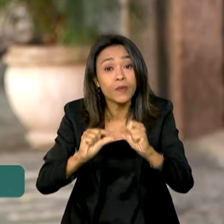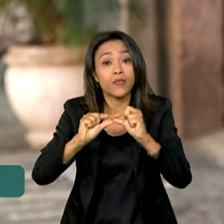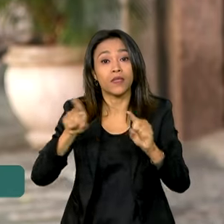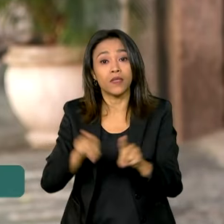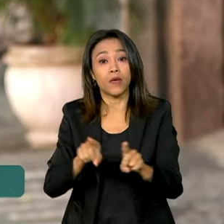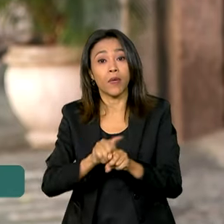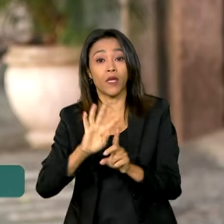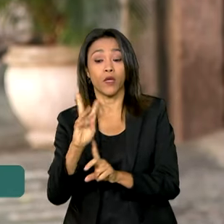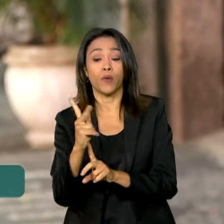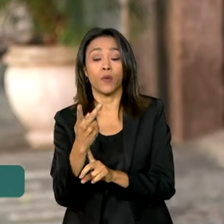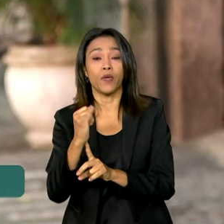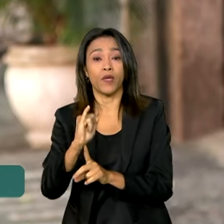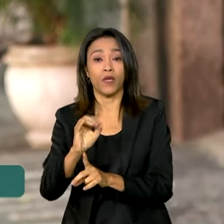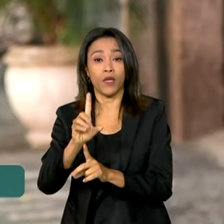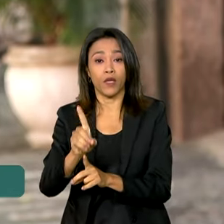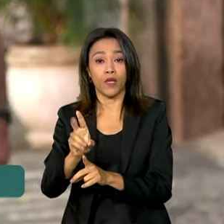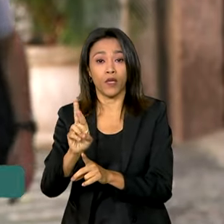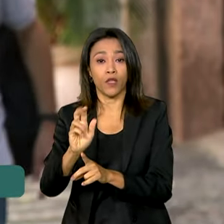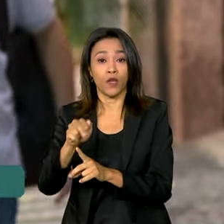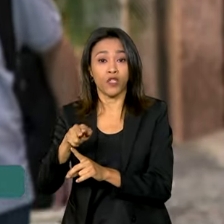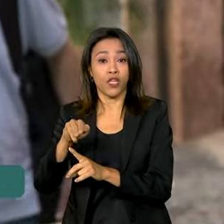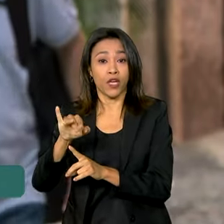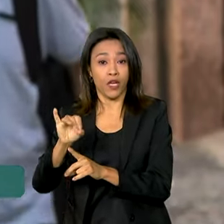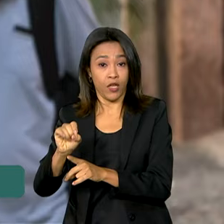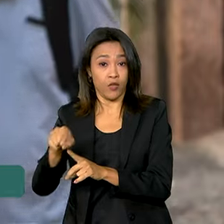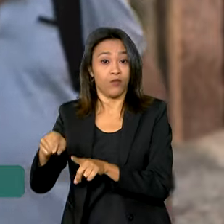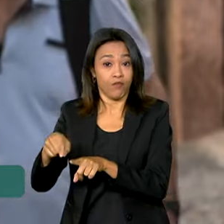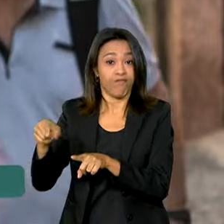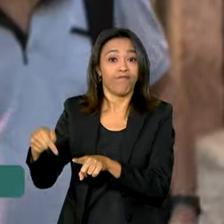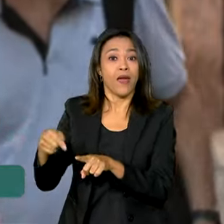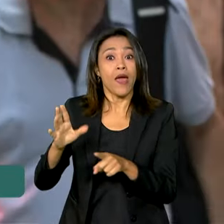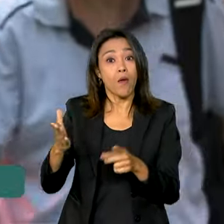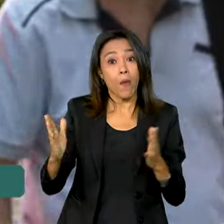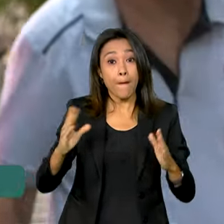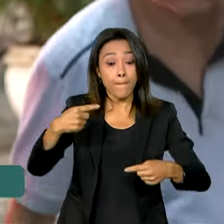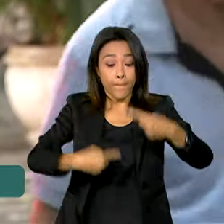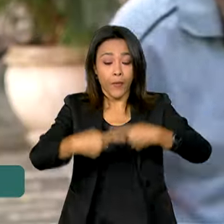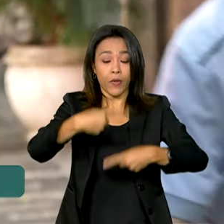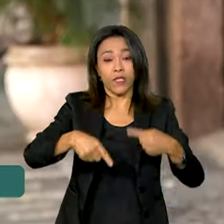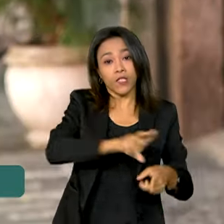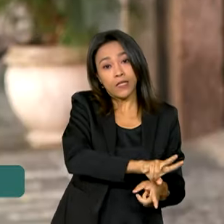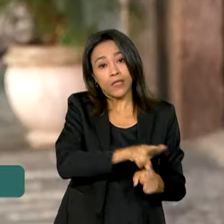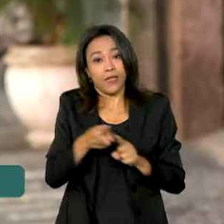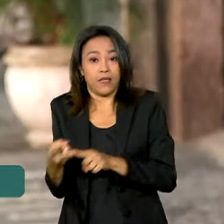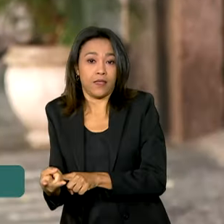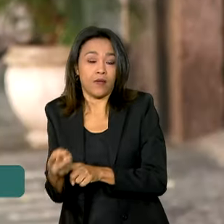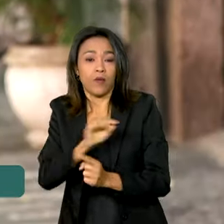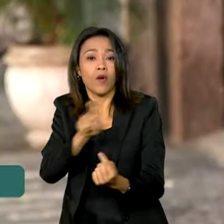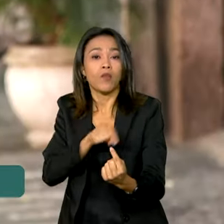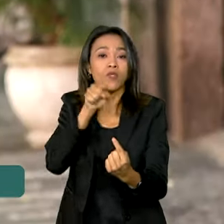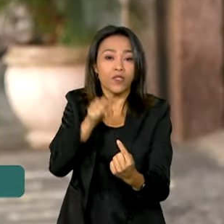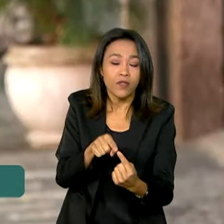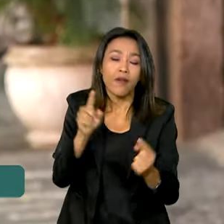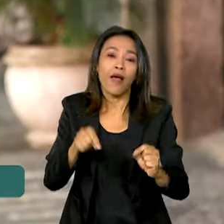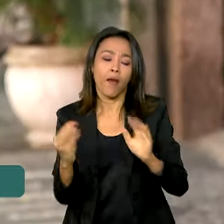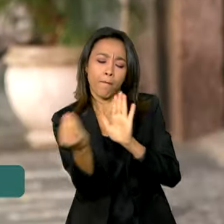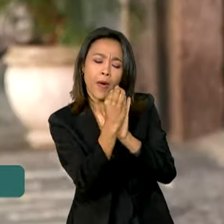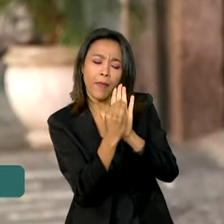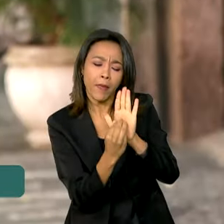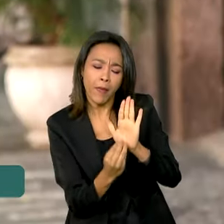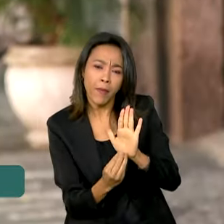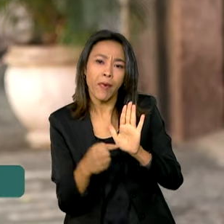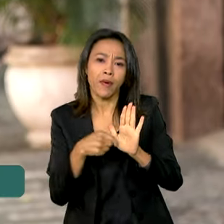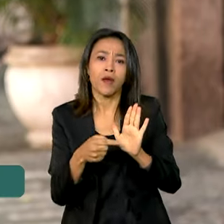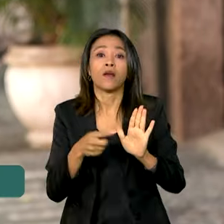o hidrogênio renovável, uma das políticas de transição energética. A ideia é estabelecer metas para o mercado